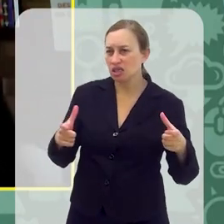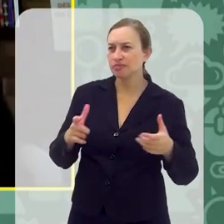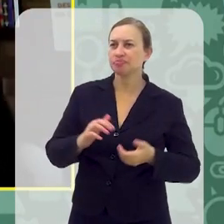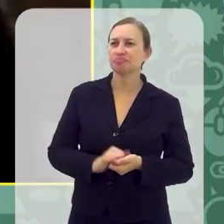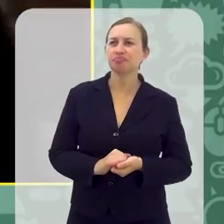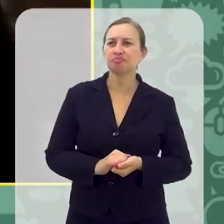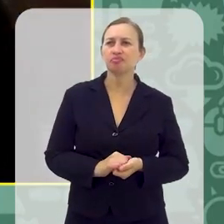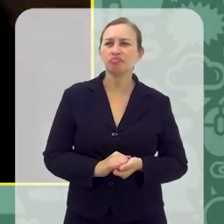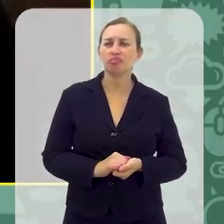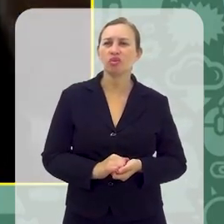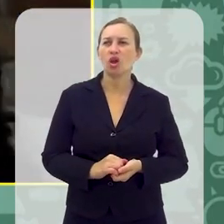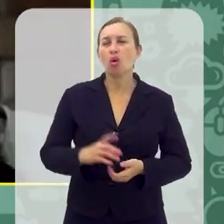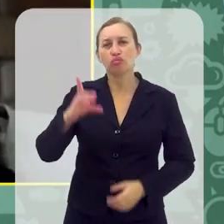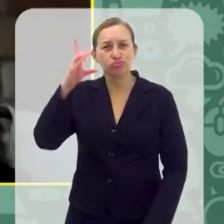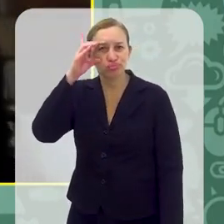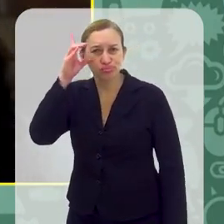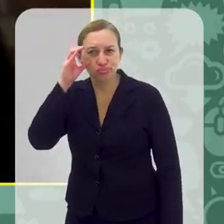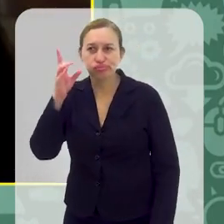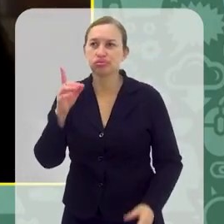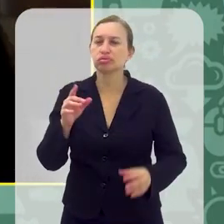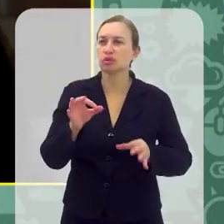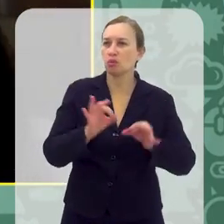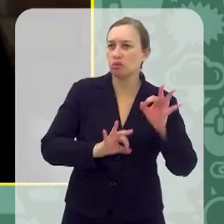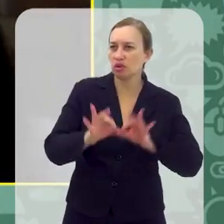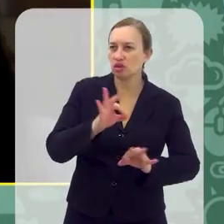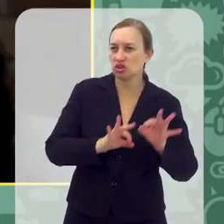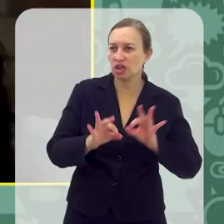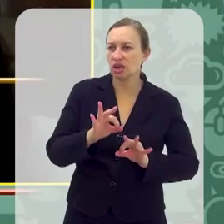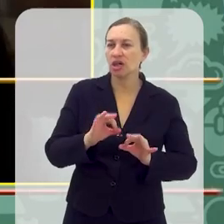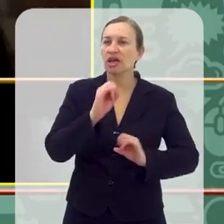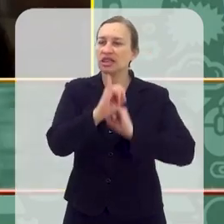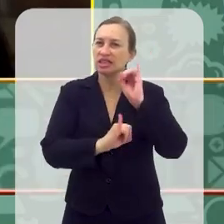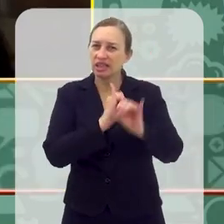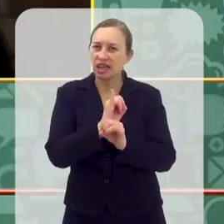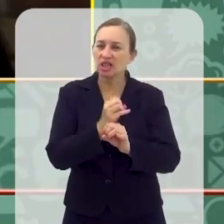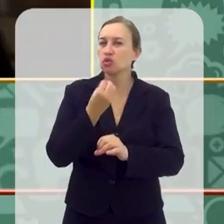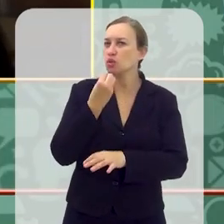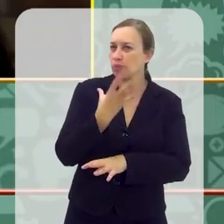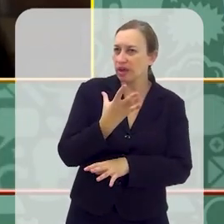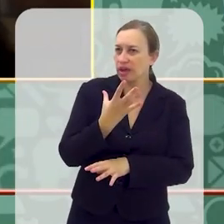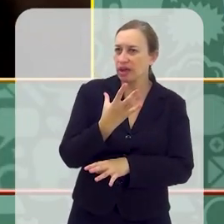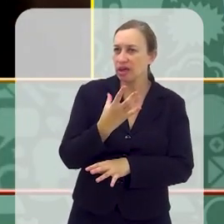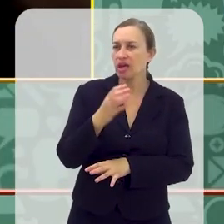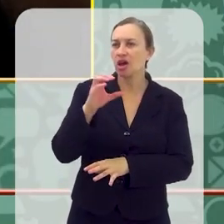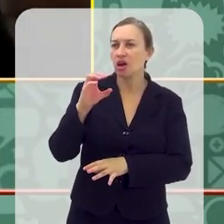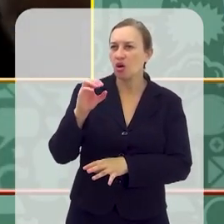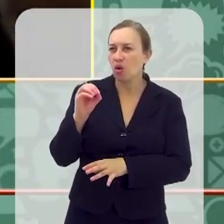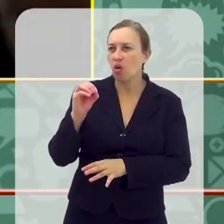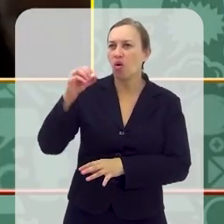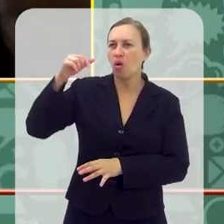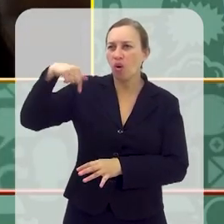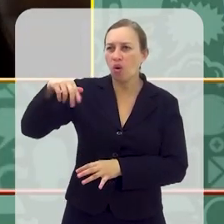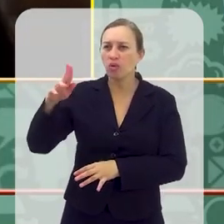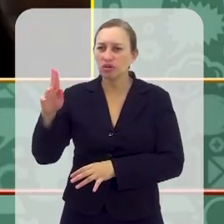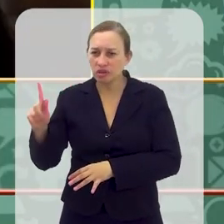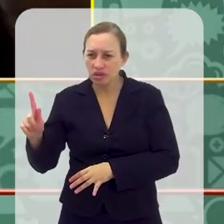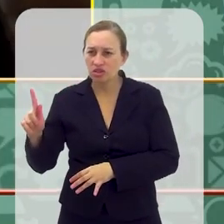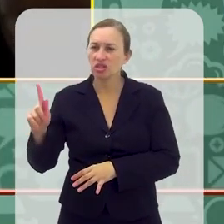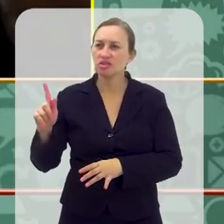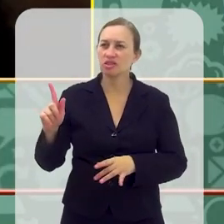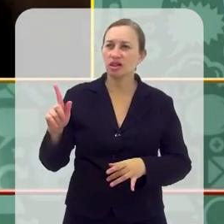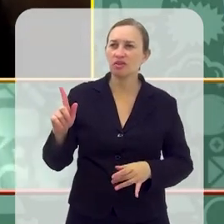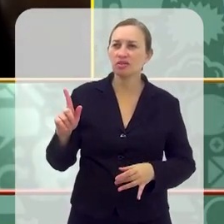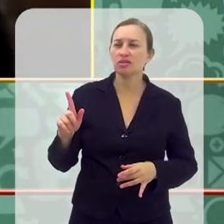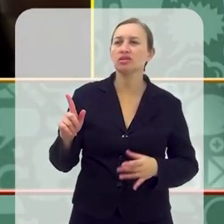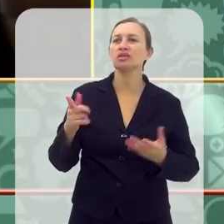em cima disso, né? Mas acho que o Instagram tem um projeto da internet do bem ali, a SaferNet, que é uma ONG que trabalha com direitos humanos na internet, tem um